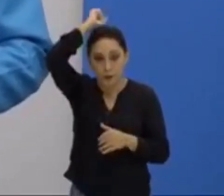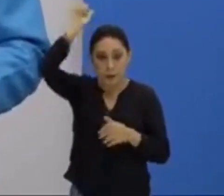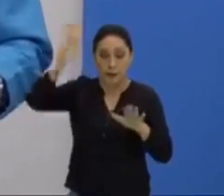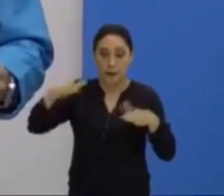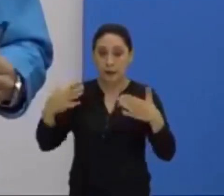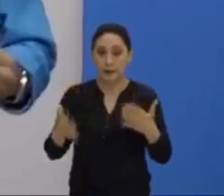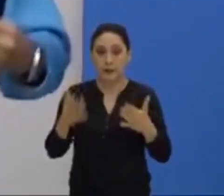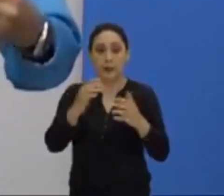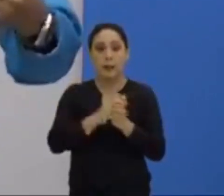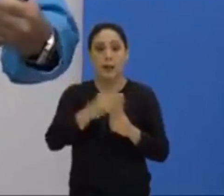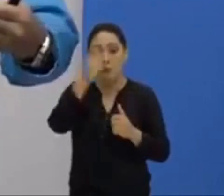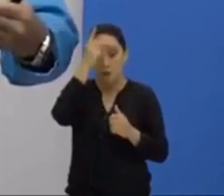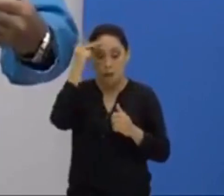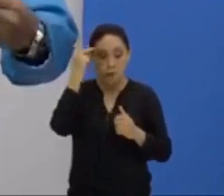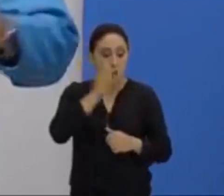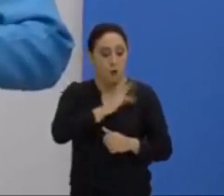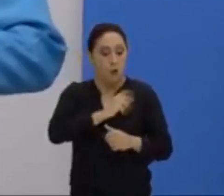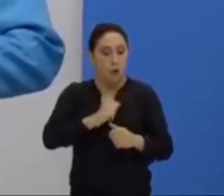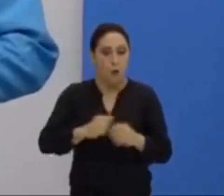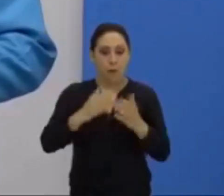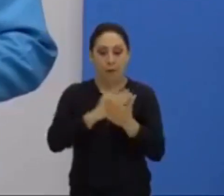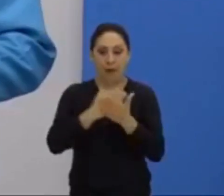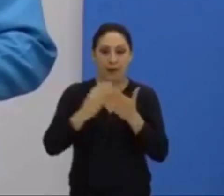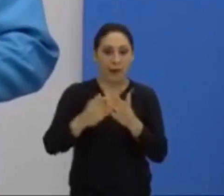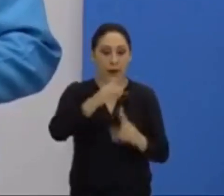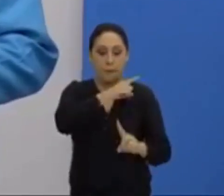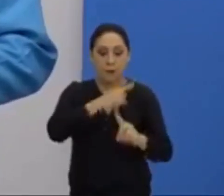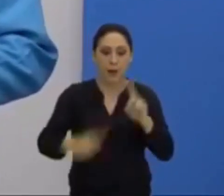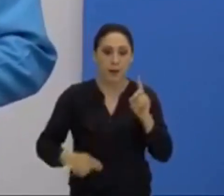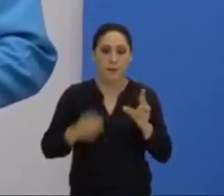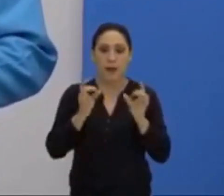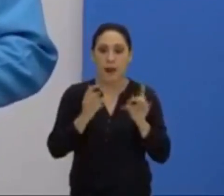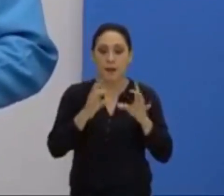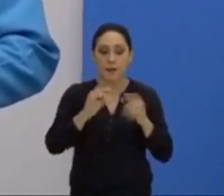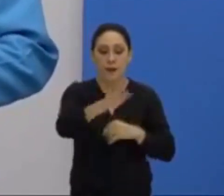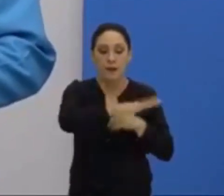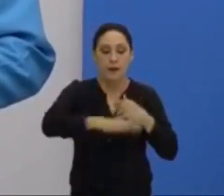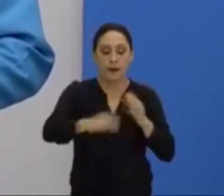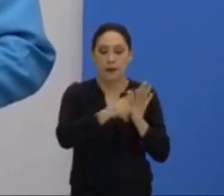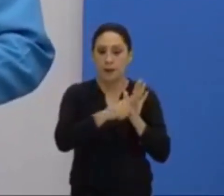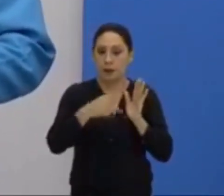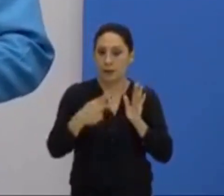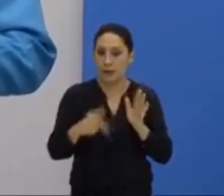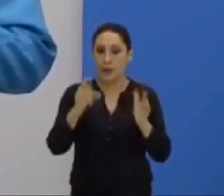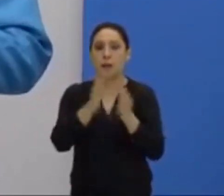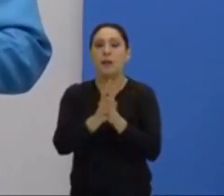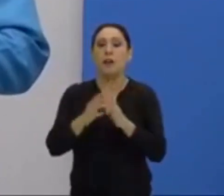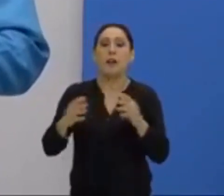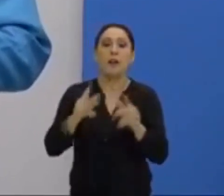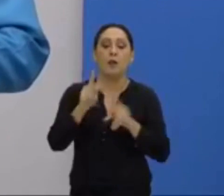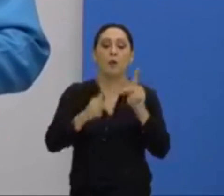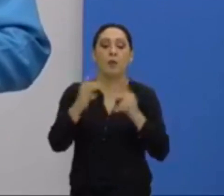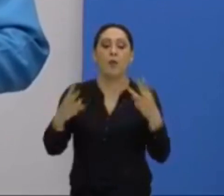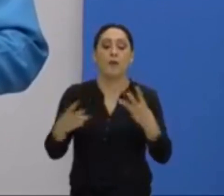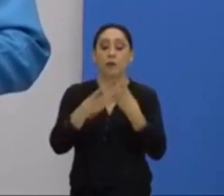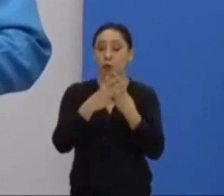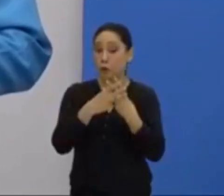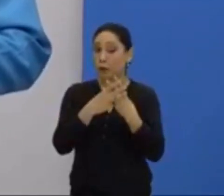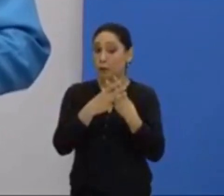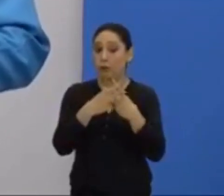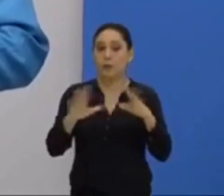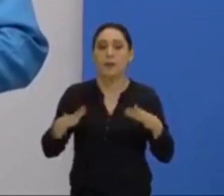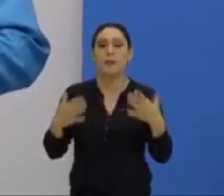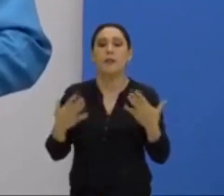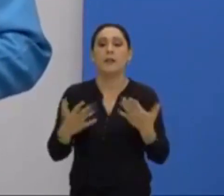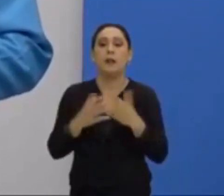os palestinos começaram a refutar a venda de território para os palestinos. Bom, então, aos poucos, perdão, aos judeus,